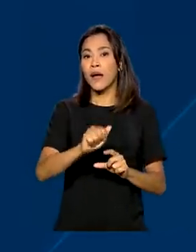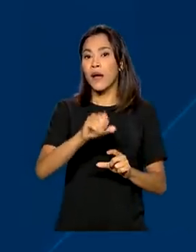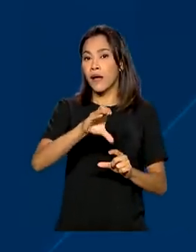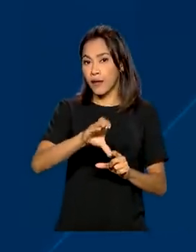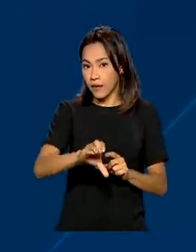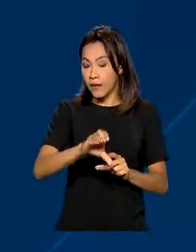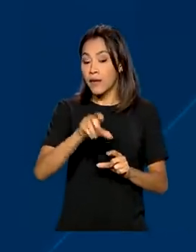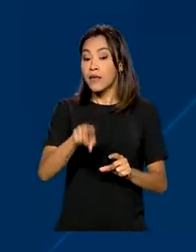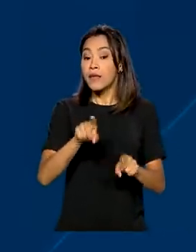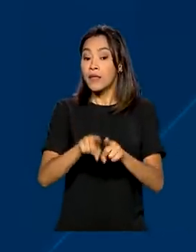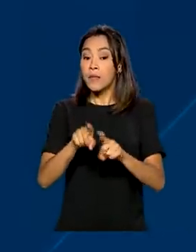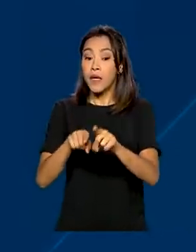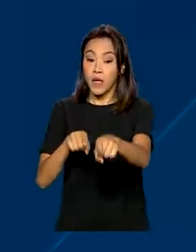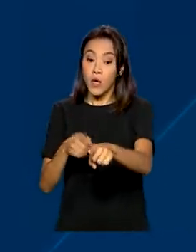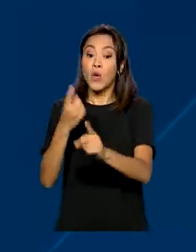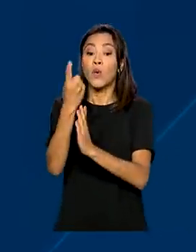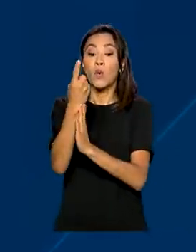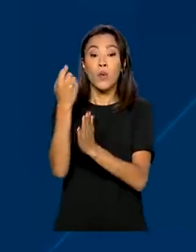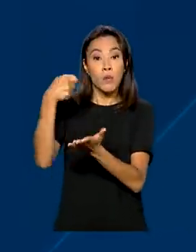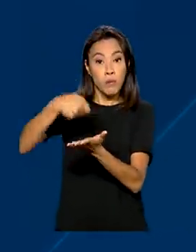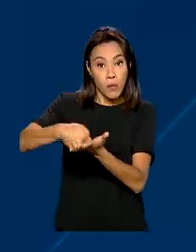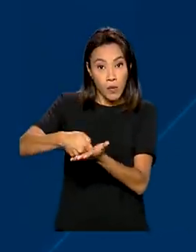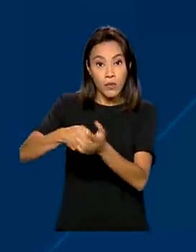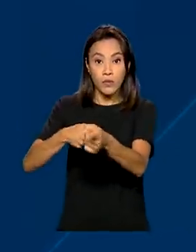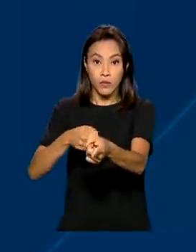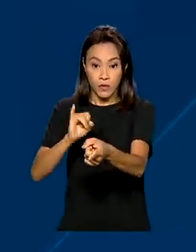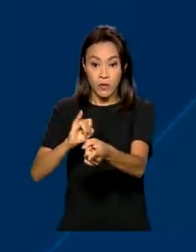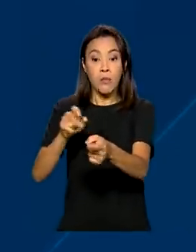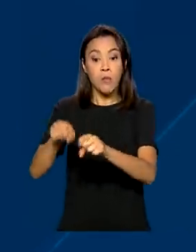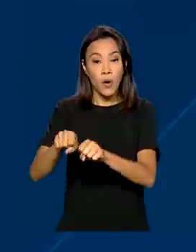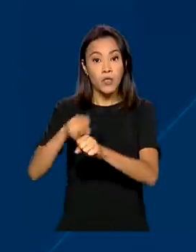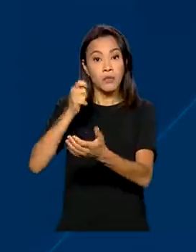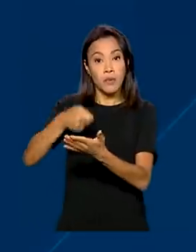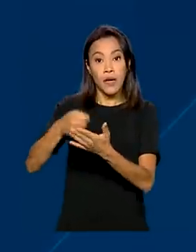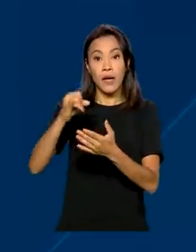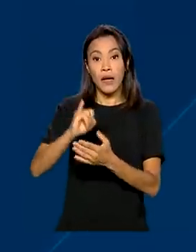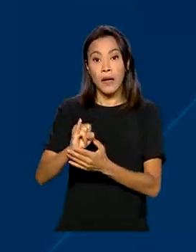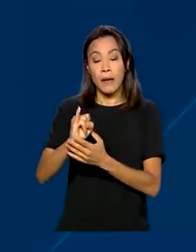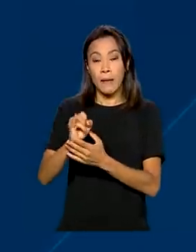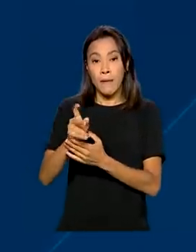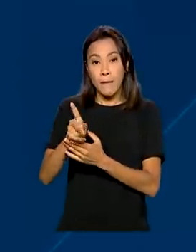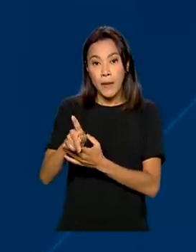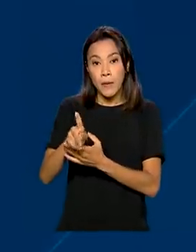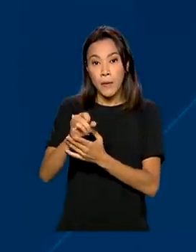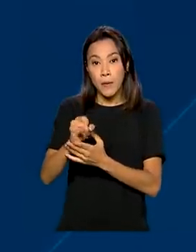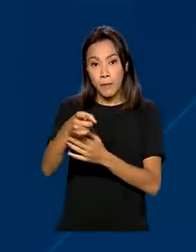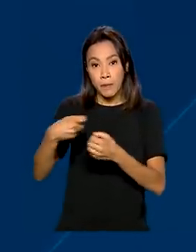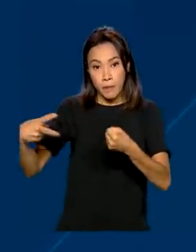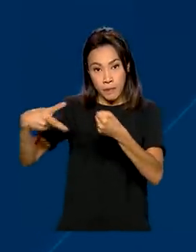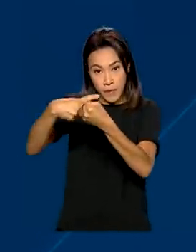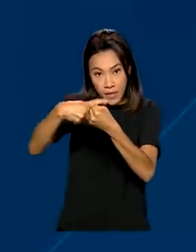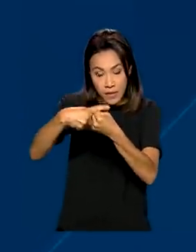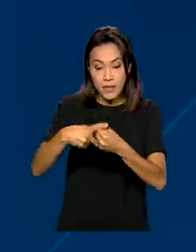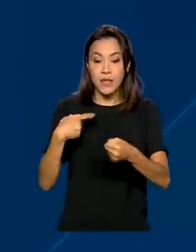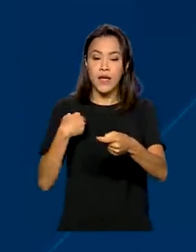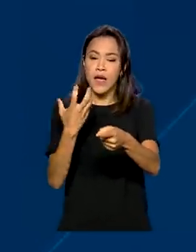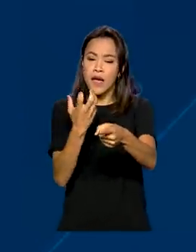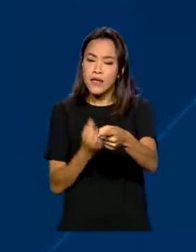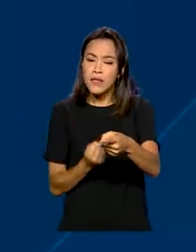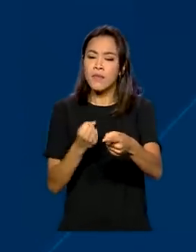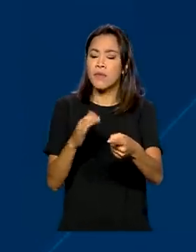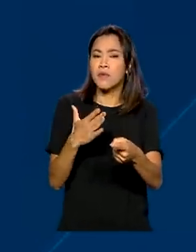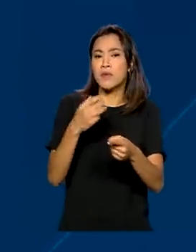do imposto devido poderão ser feitos via PIX. A expectativa da Receita Federal é receber pouco mais de